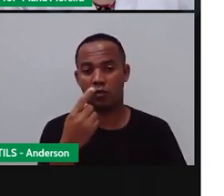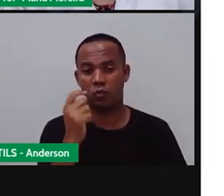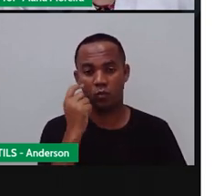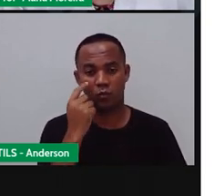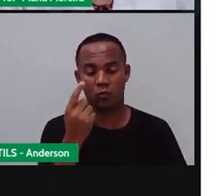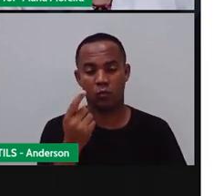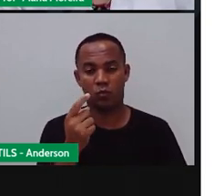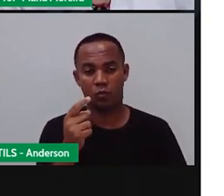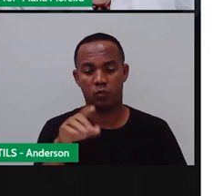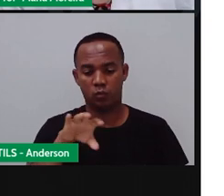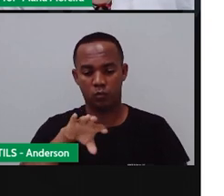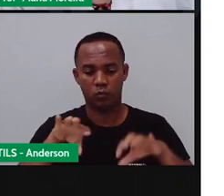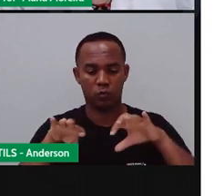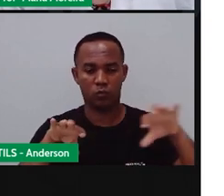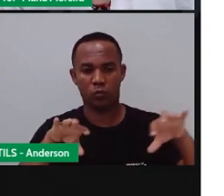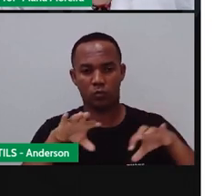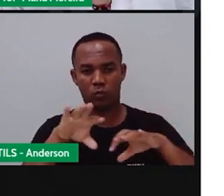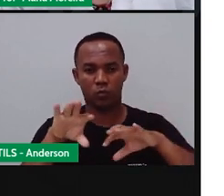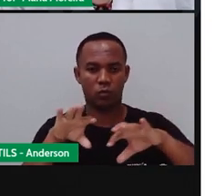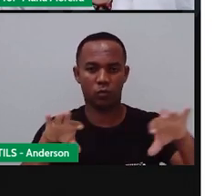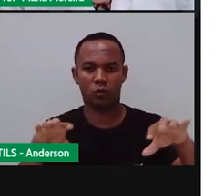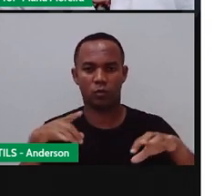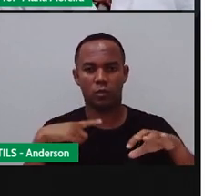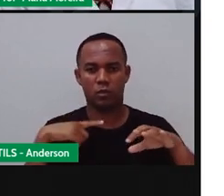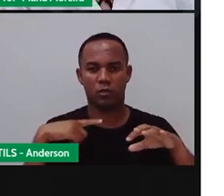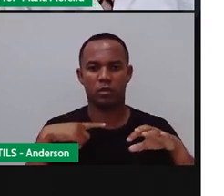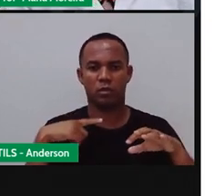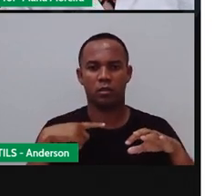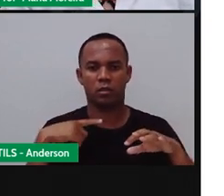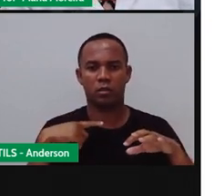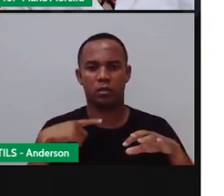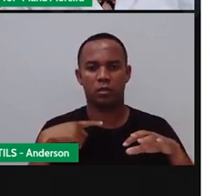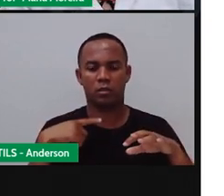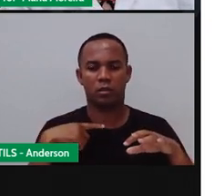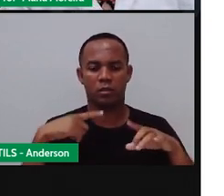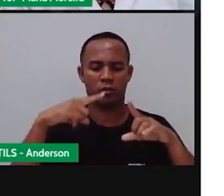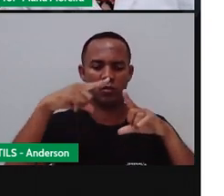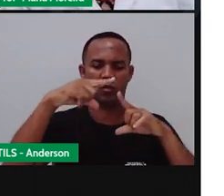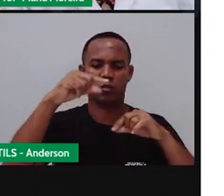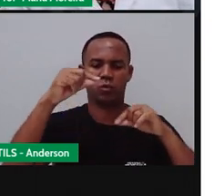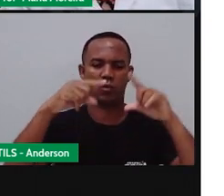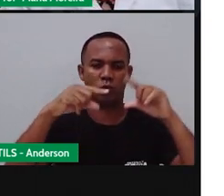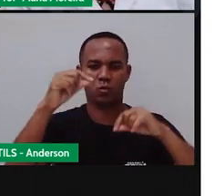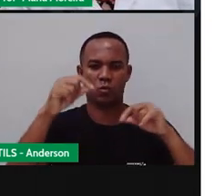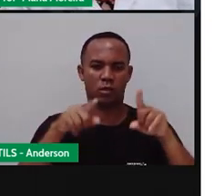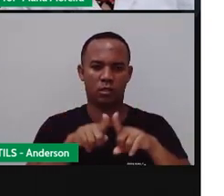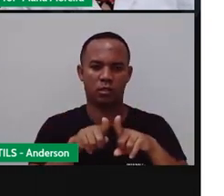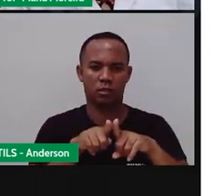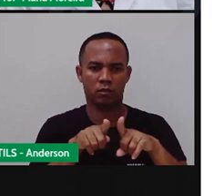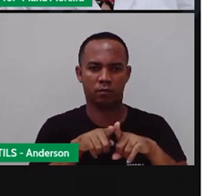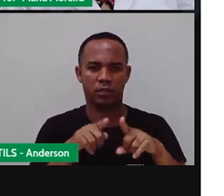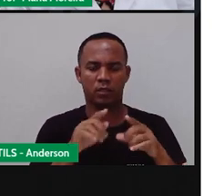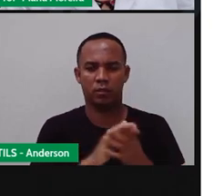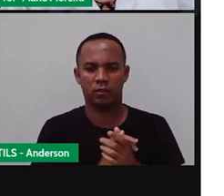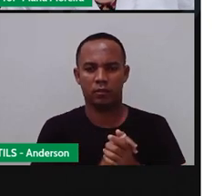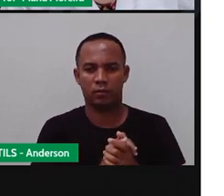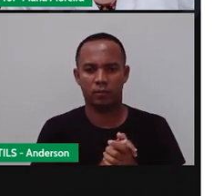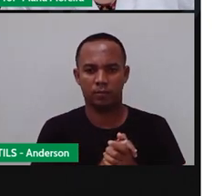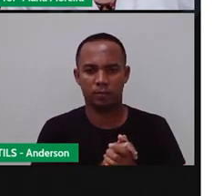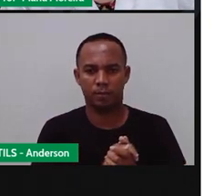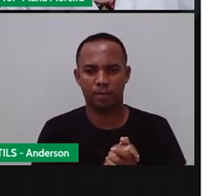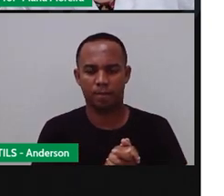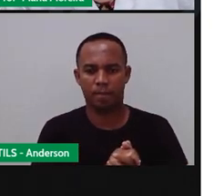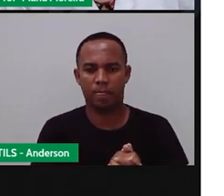dividido. E aqui embaixo tem o quê? As luas. Não é isso? As luas.